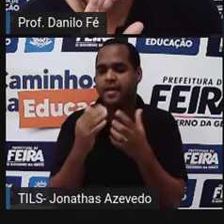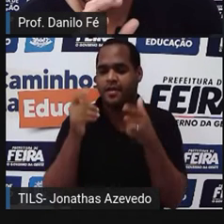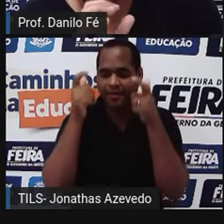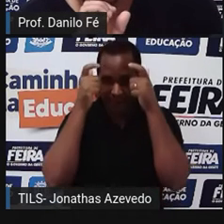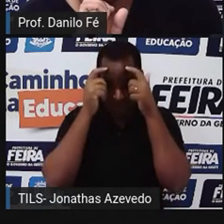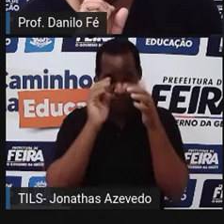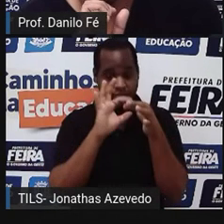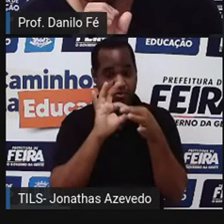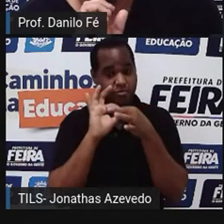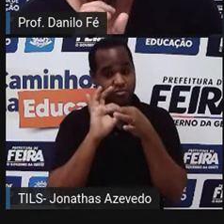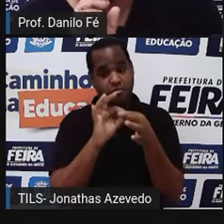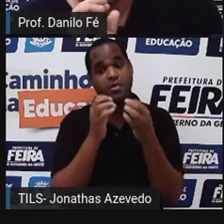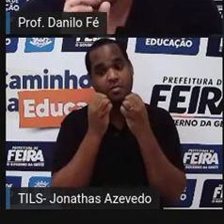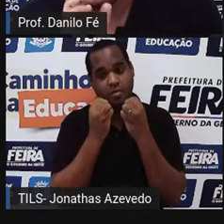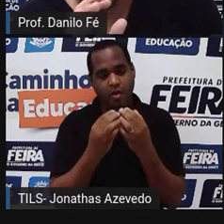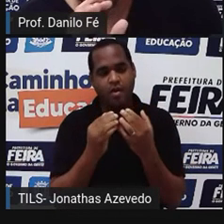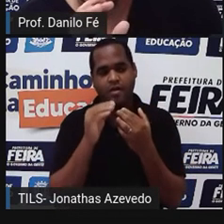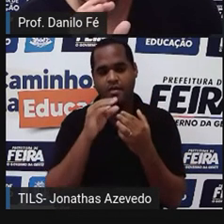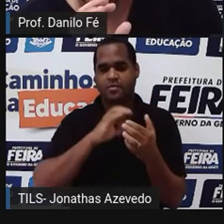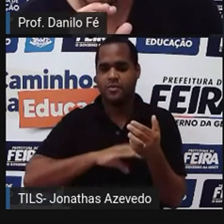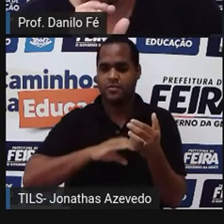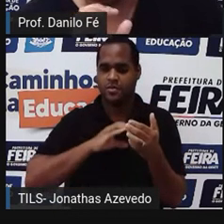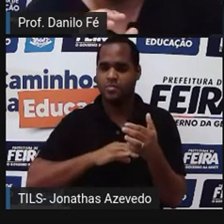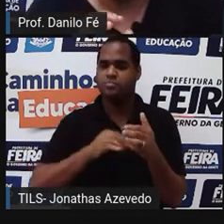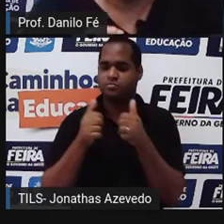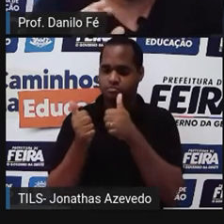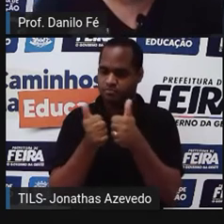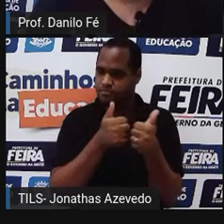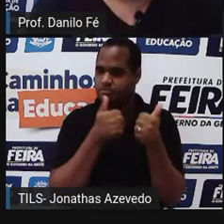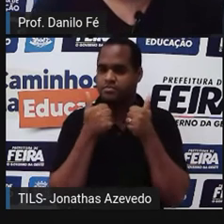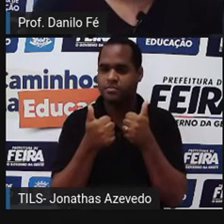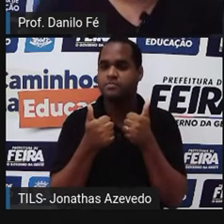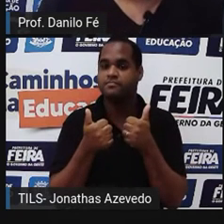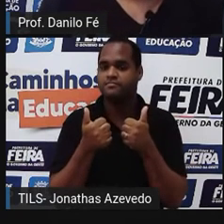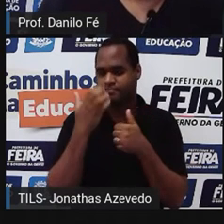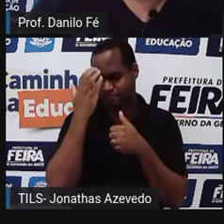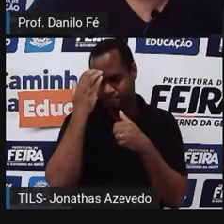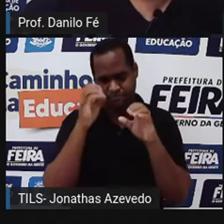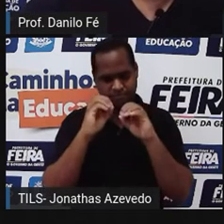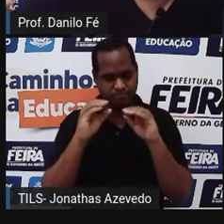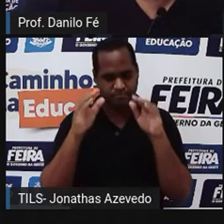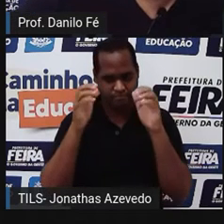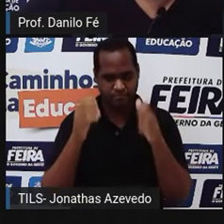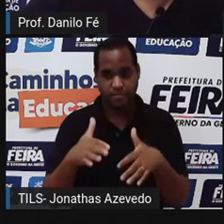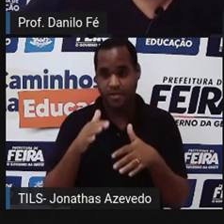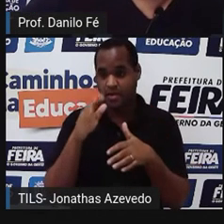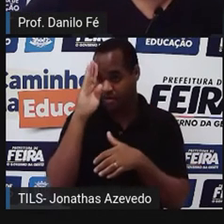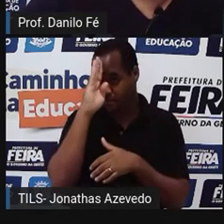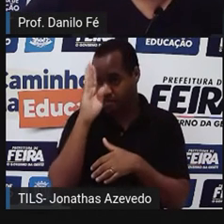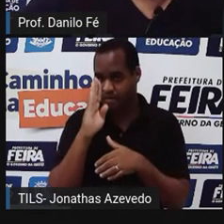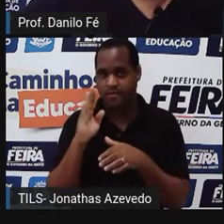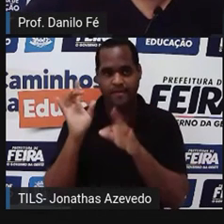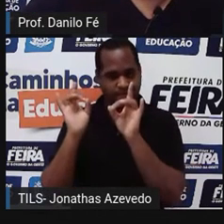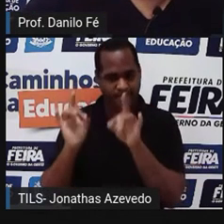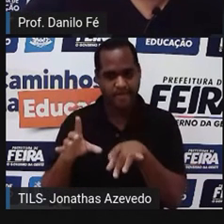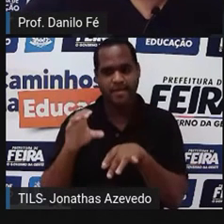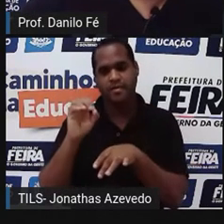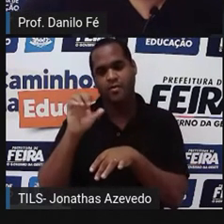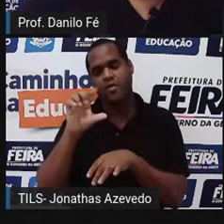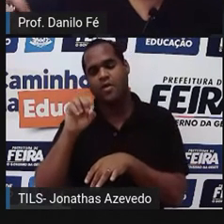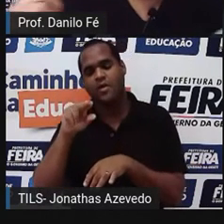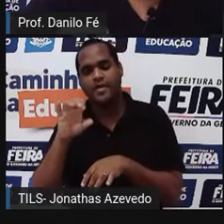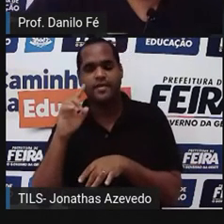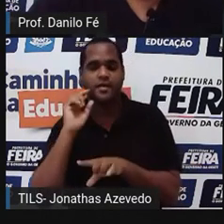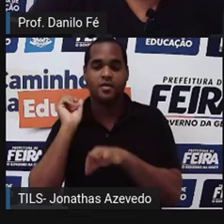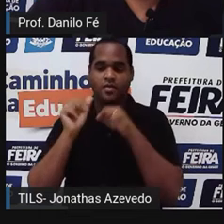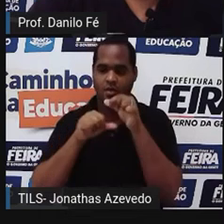unido com Portugal e Algarves. Entendam. O Brasil deixa de ser colônia e passa a ser um